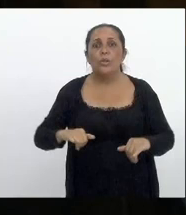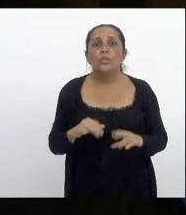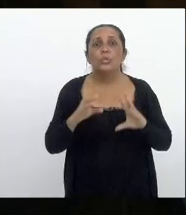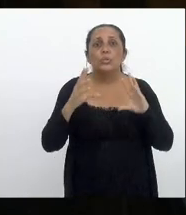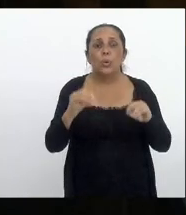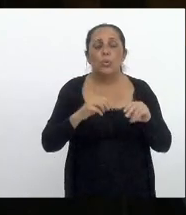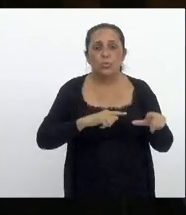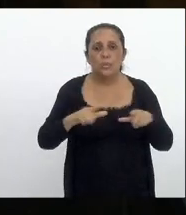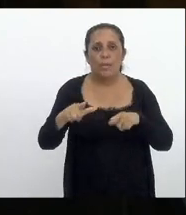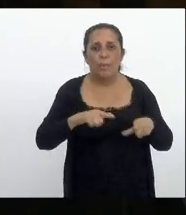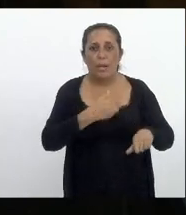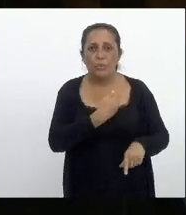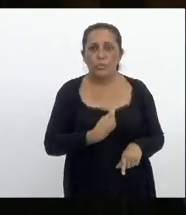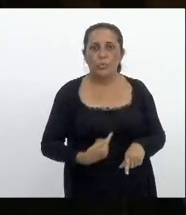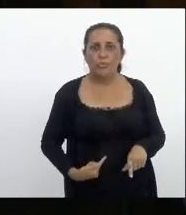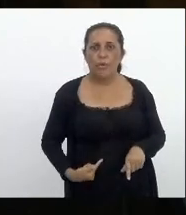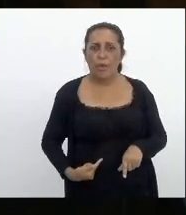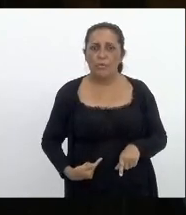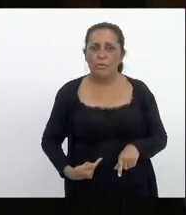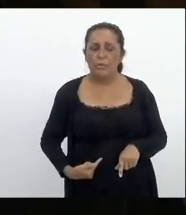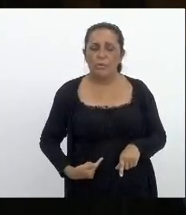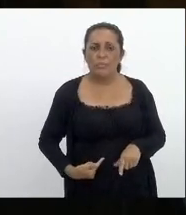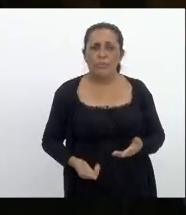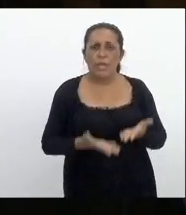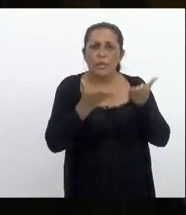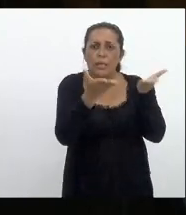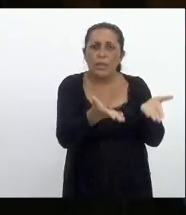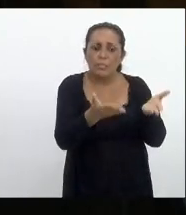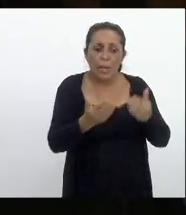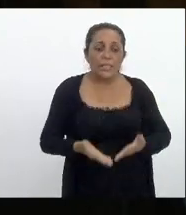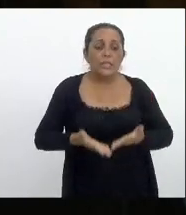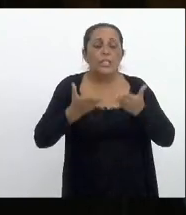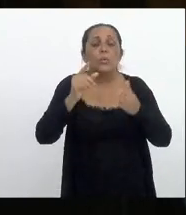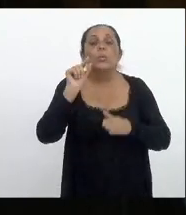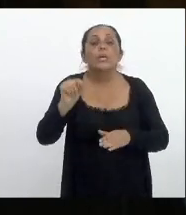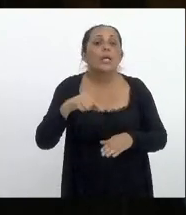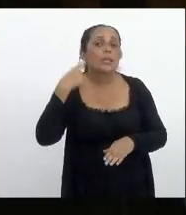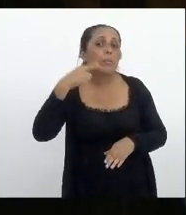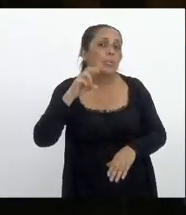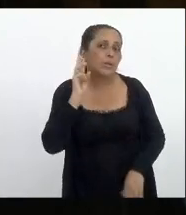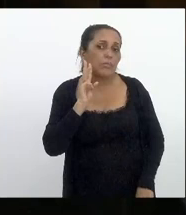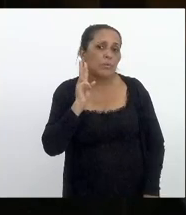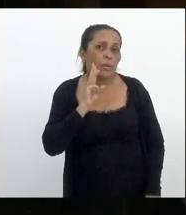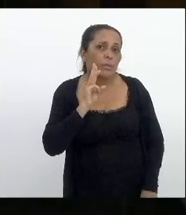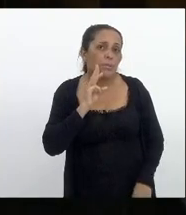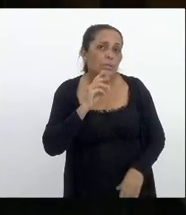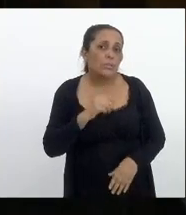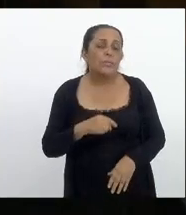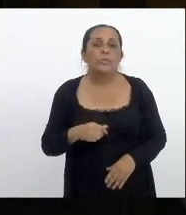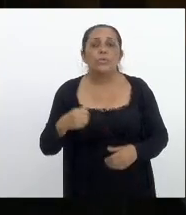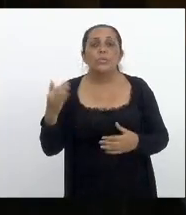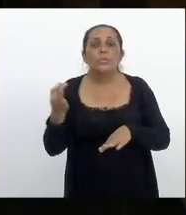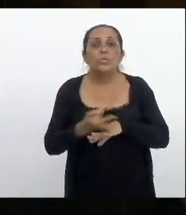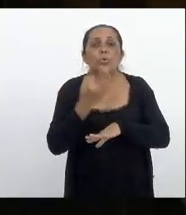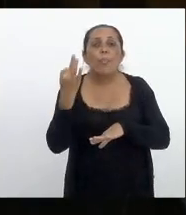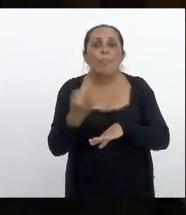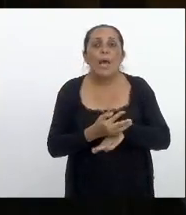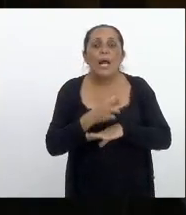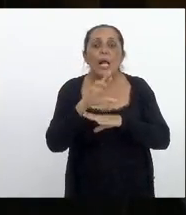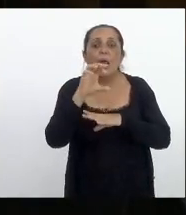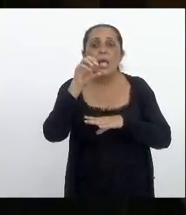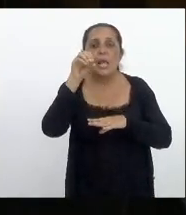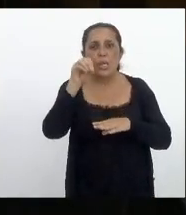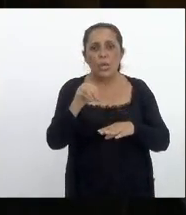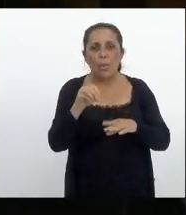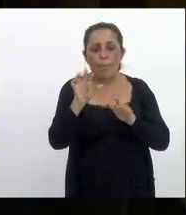entregando mas entregando o que deputado Valdeck o supera rio era um projeto de excelência que